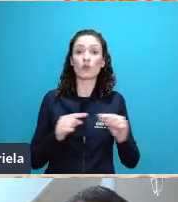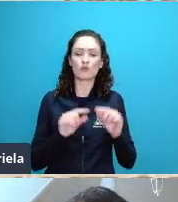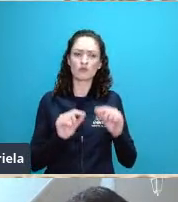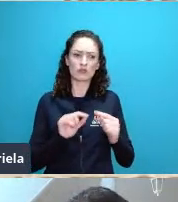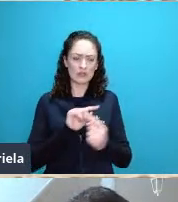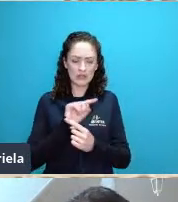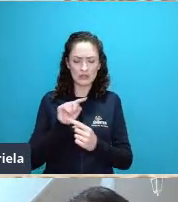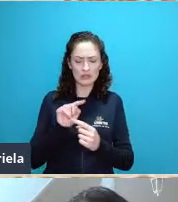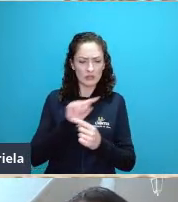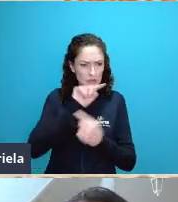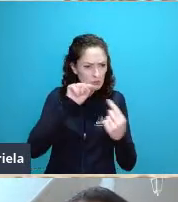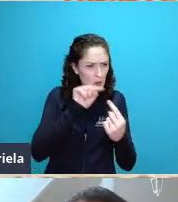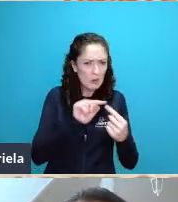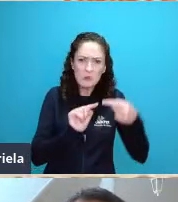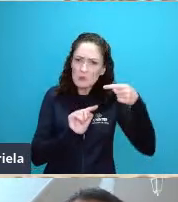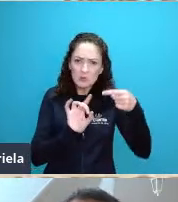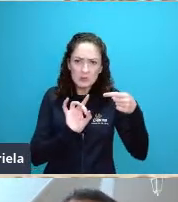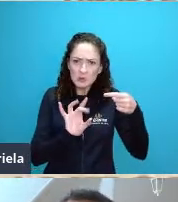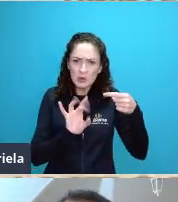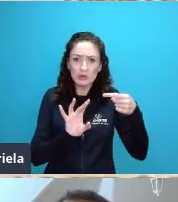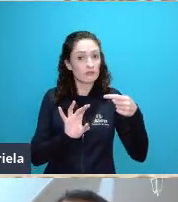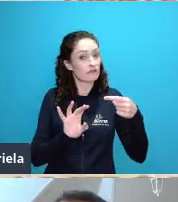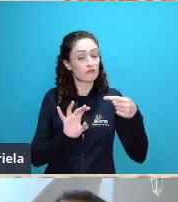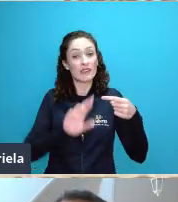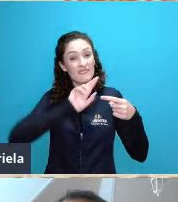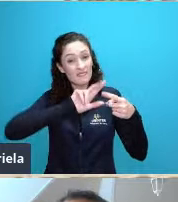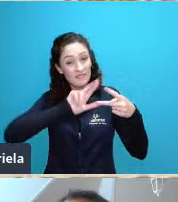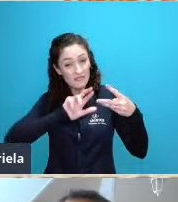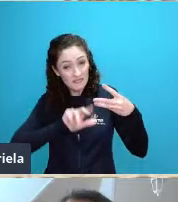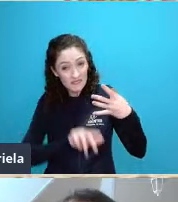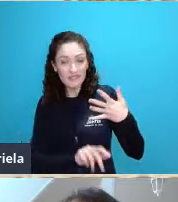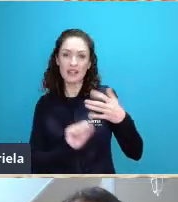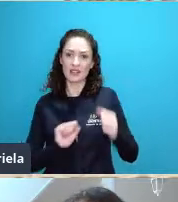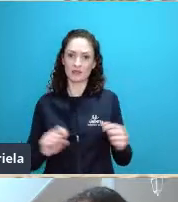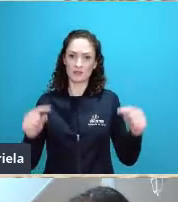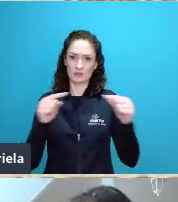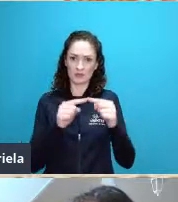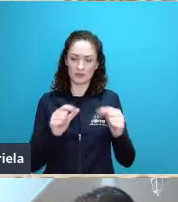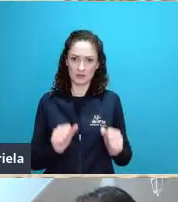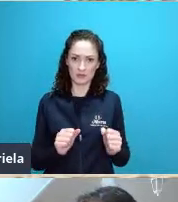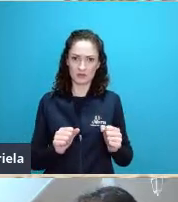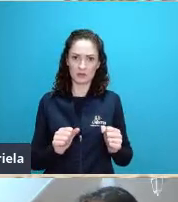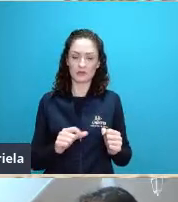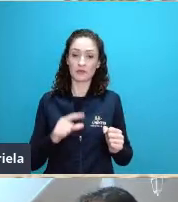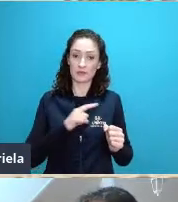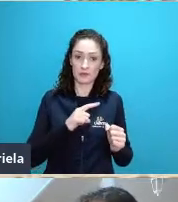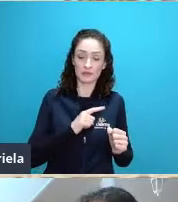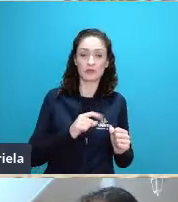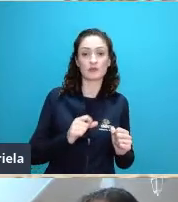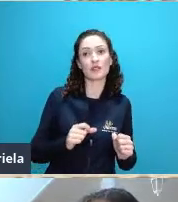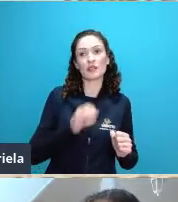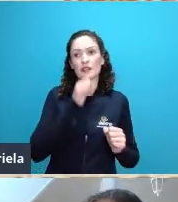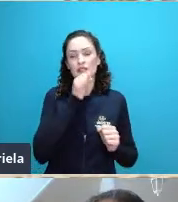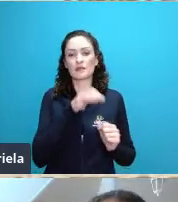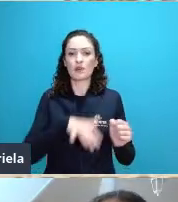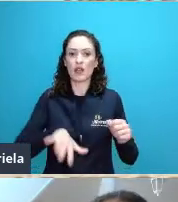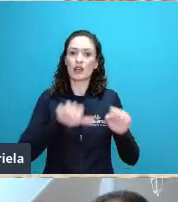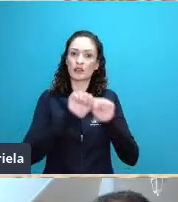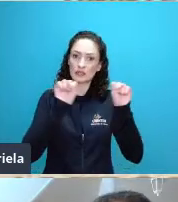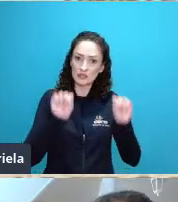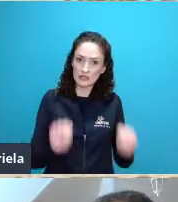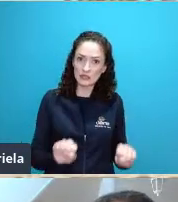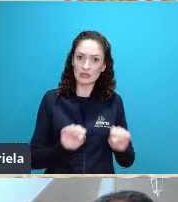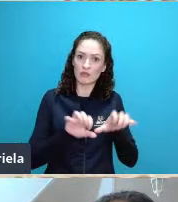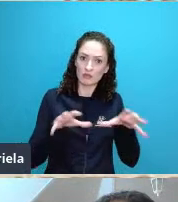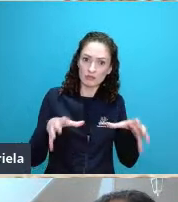quer dizer você tem um conjunto de partes organizadas de maneira dentro de um sistema e quando